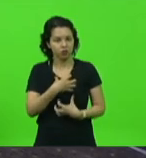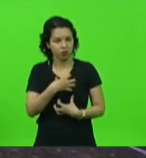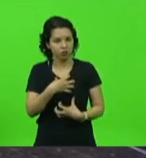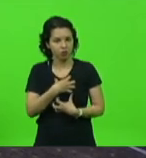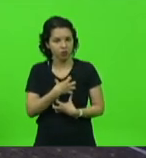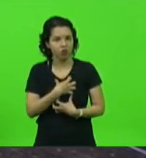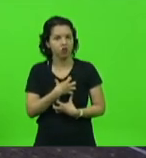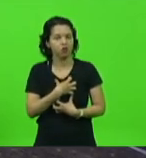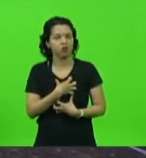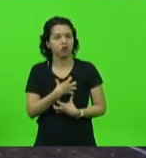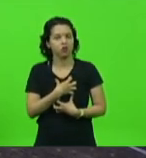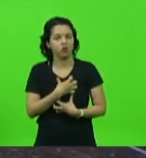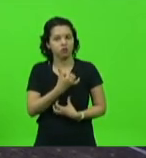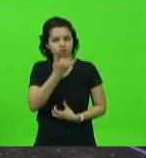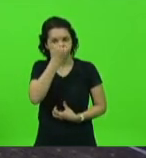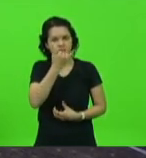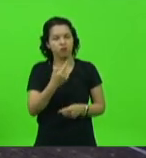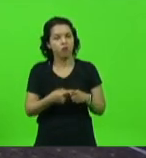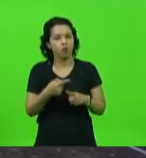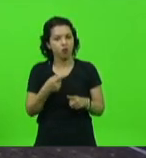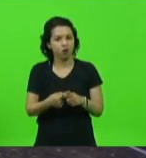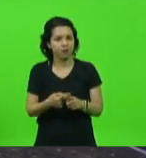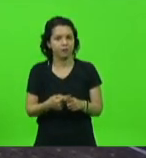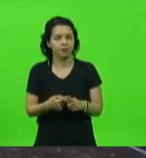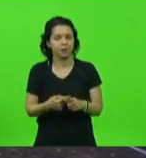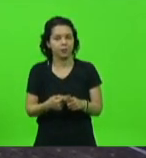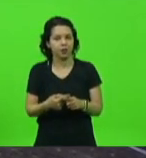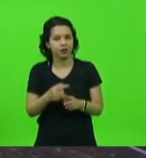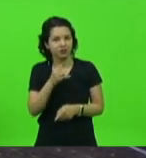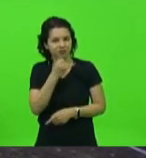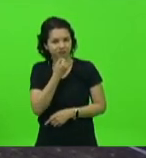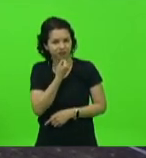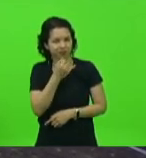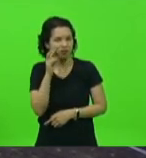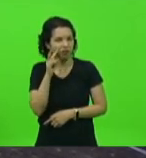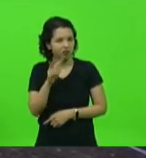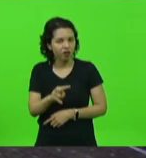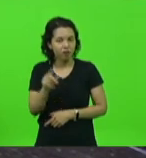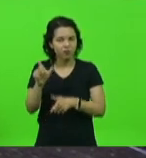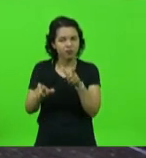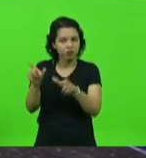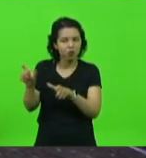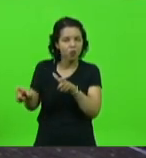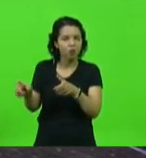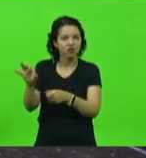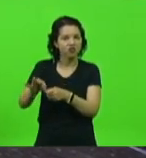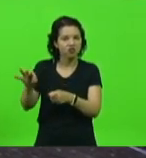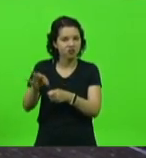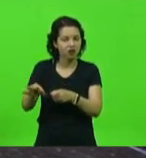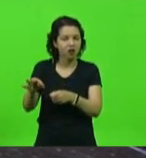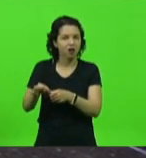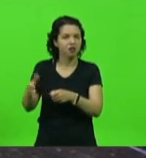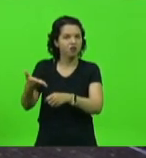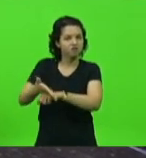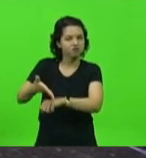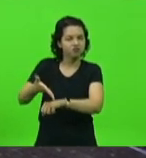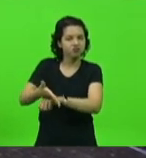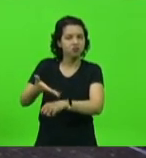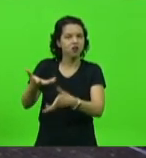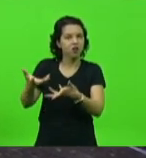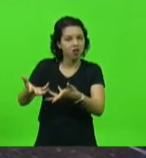é triste, é duro, você vê ali pessoas, entidades, engajadas em tentar buscar